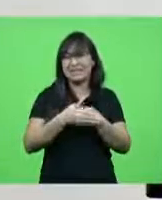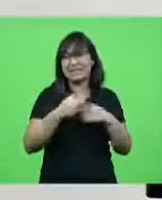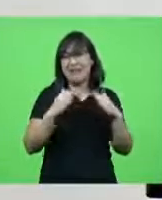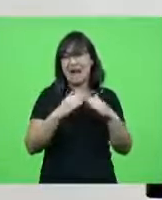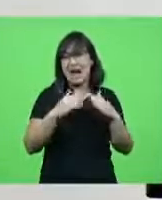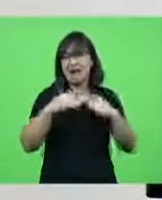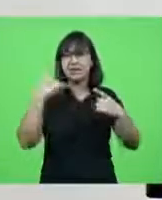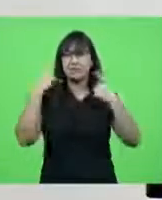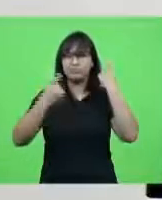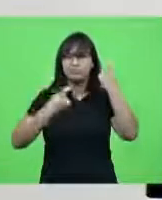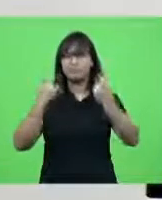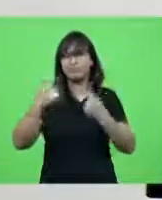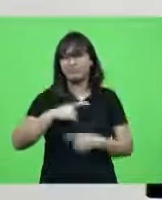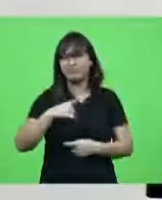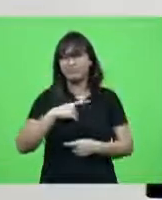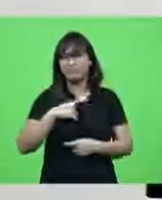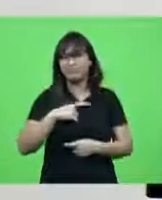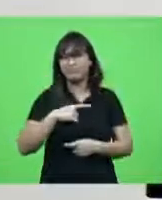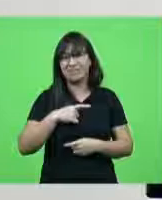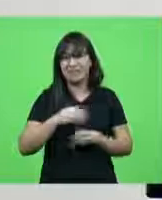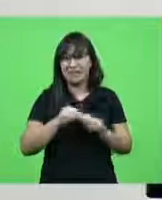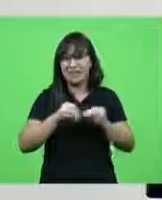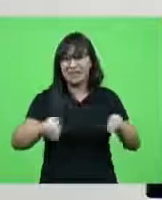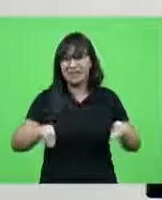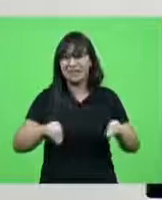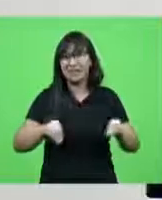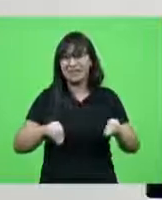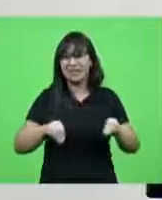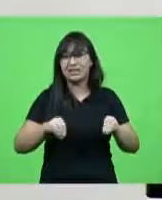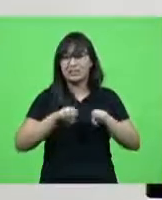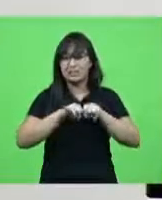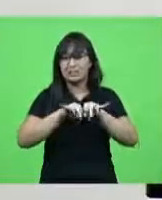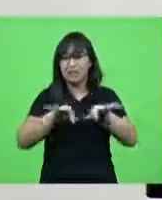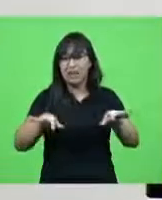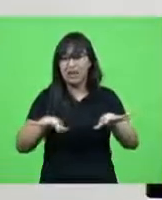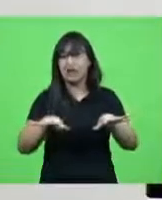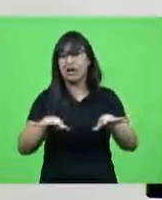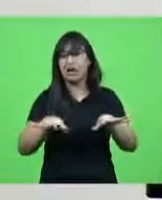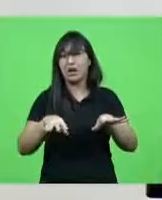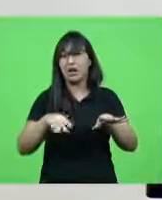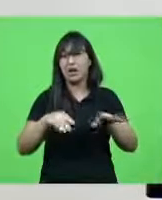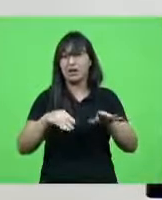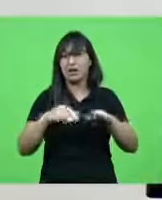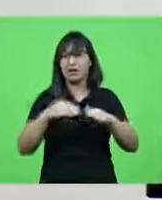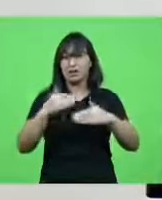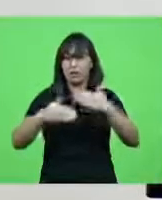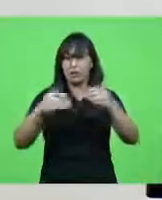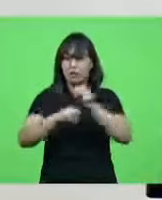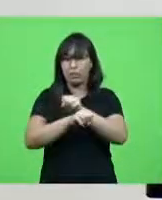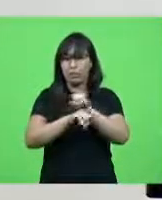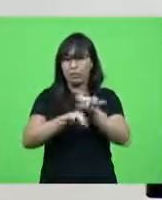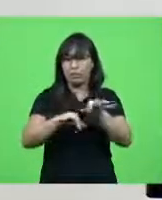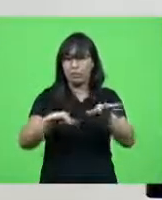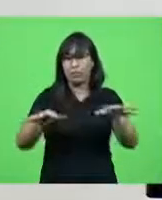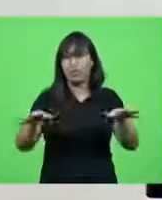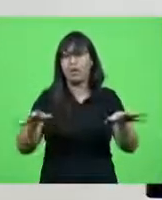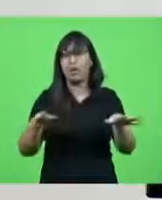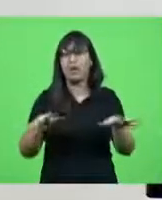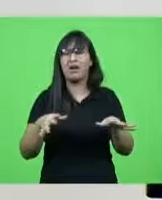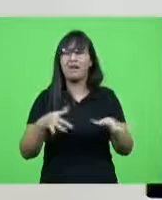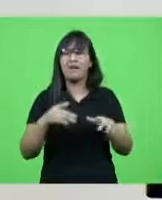uma crise como eu falei aguda edêmica sistemática que se que se espalha a cada dia crise